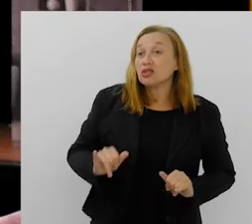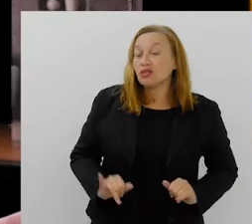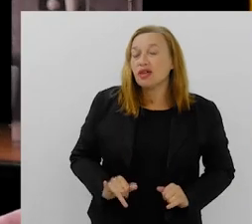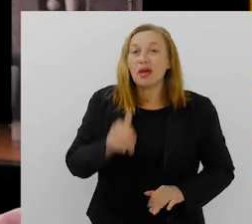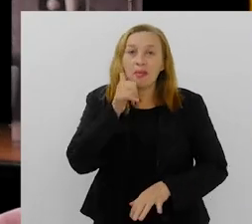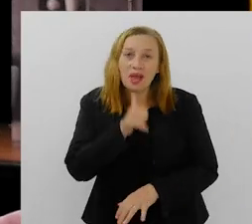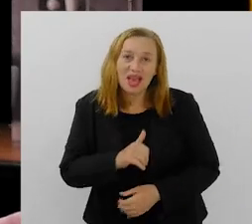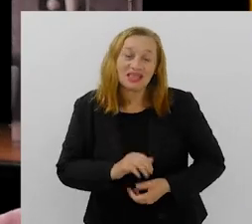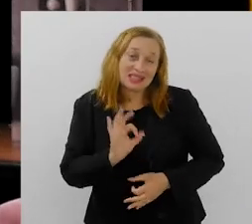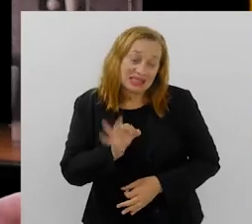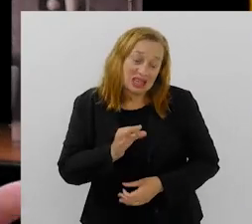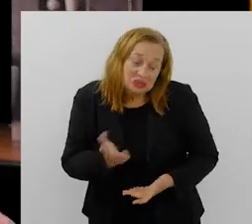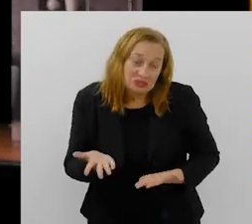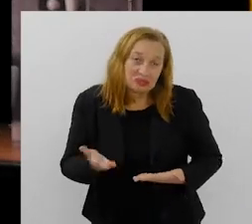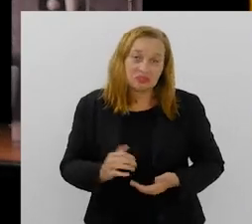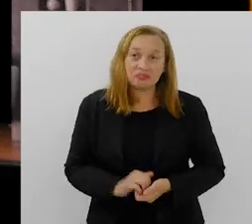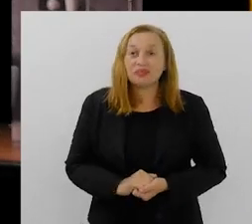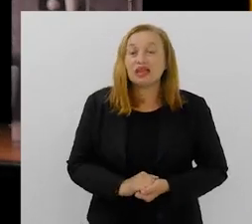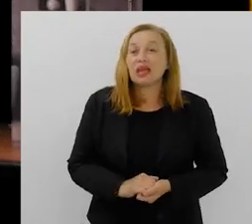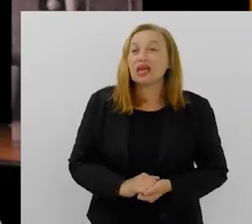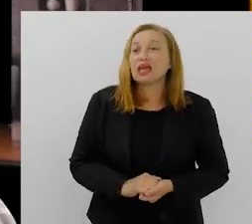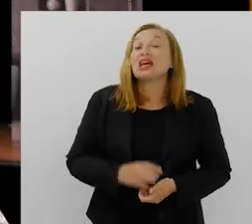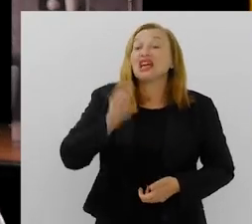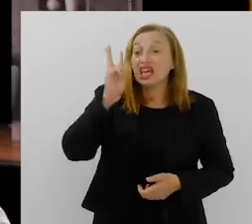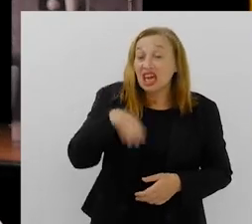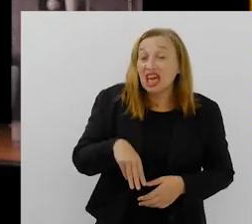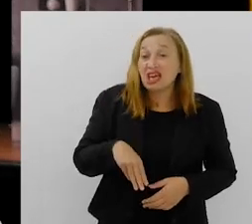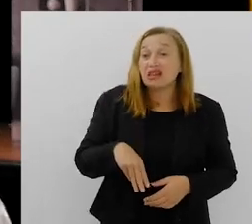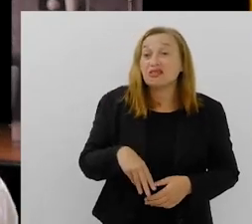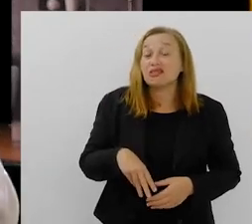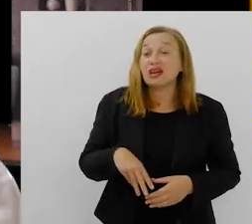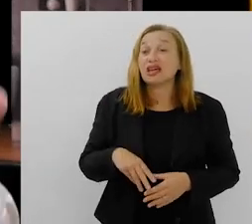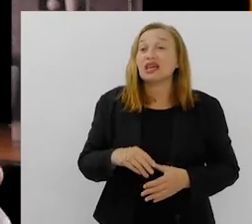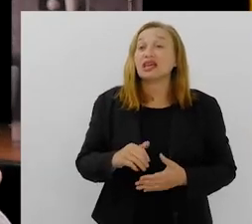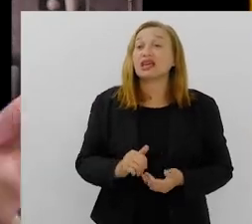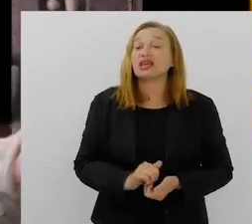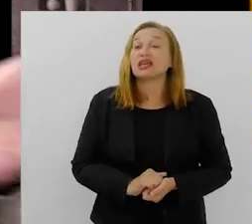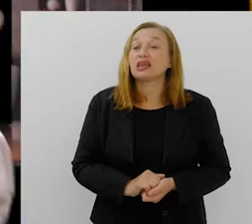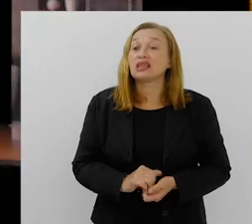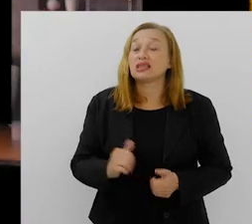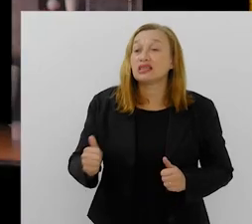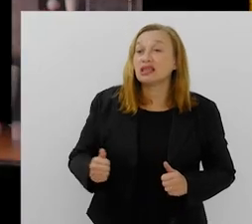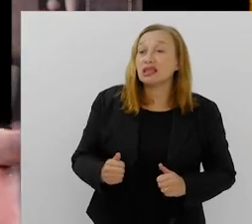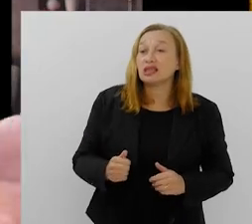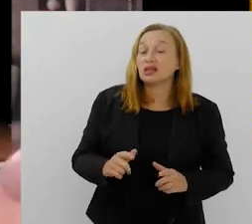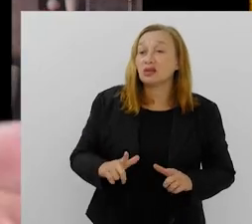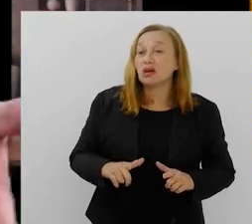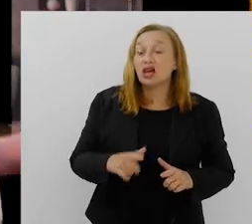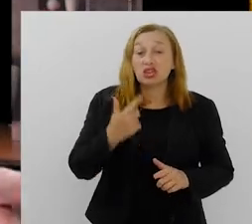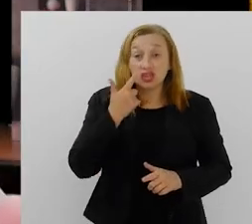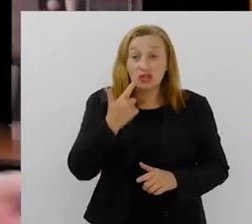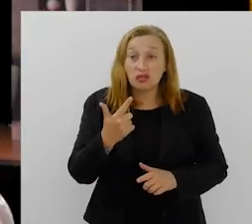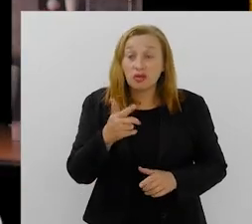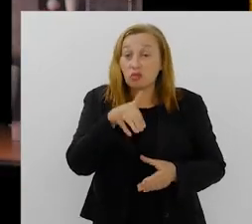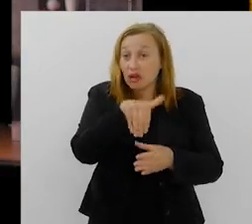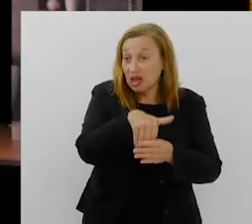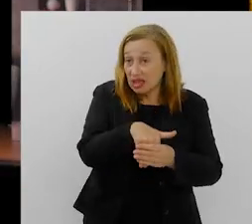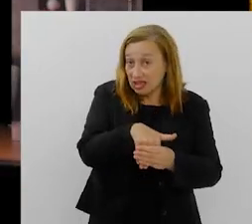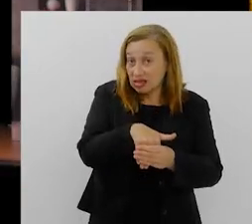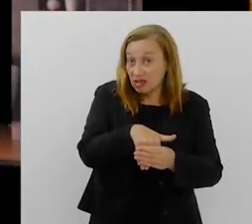mais? São as mulheres, óbvio. Quem vai ter que se colocar? A gente acabou de ver uma eleição